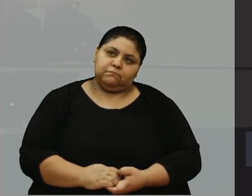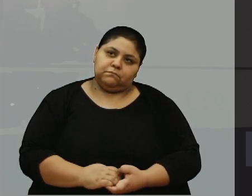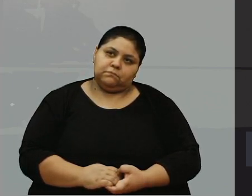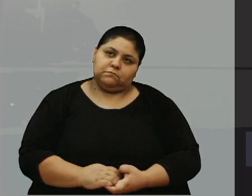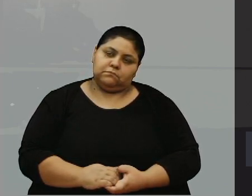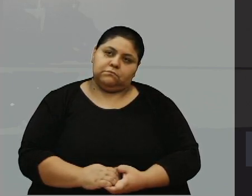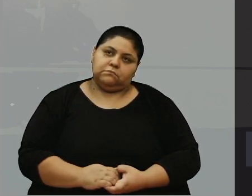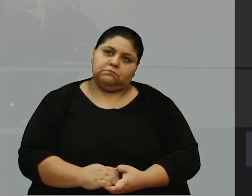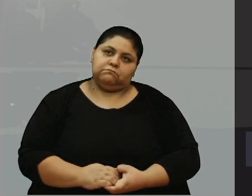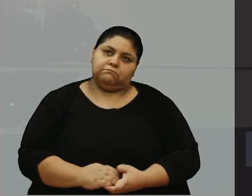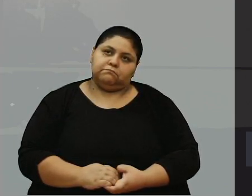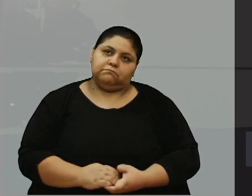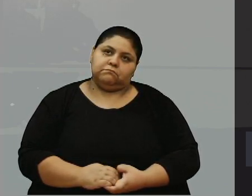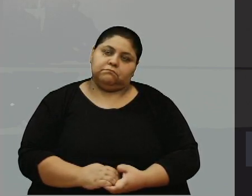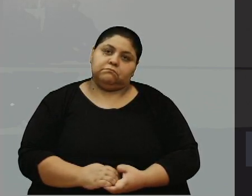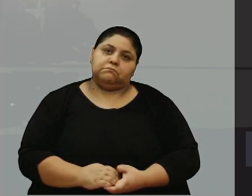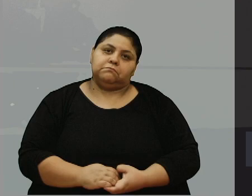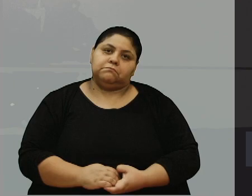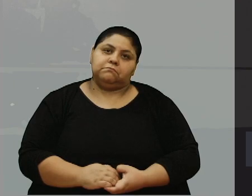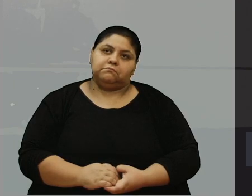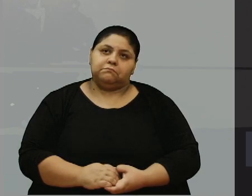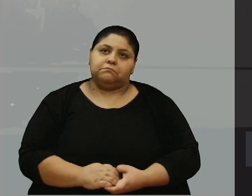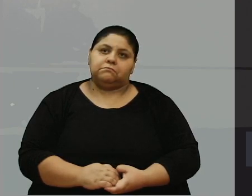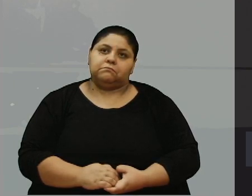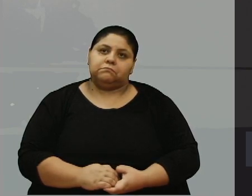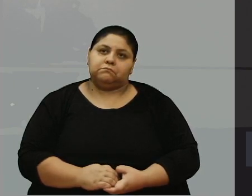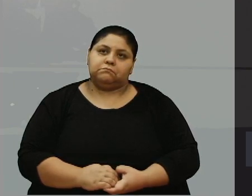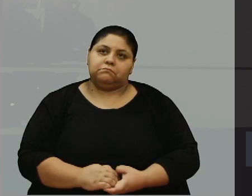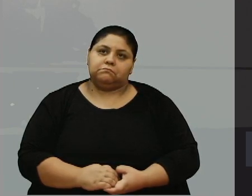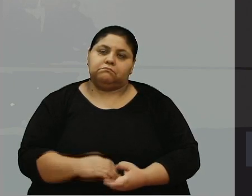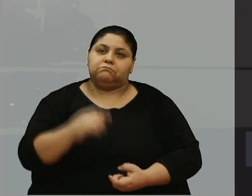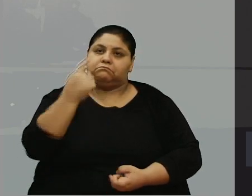É muito rápido. Olha.